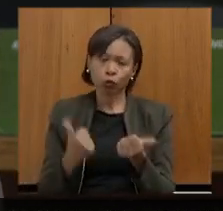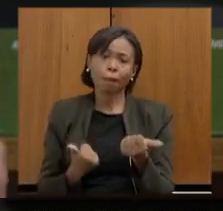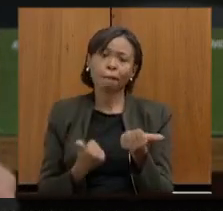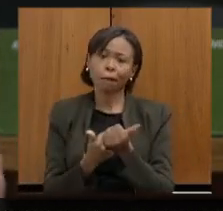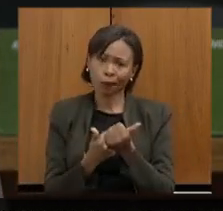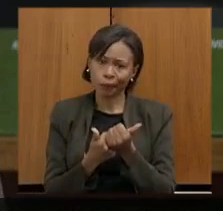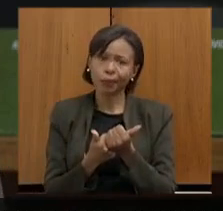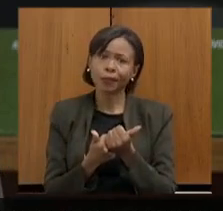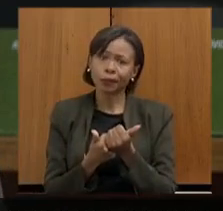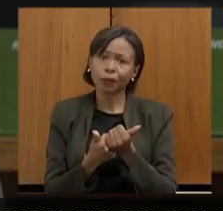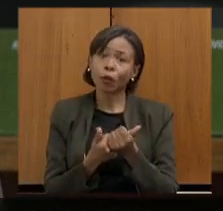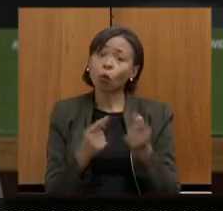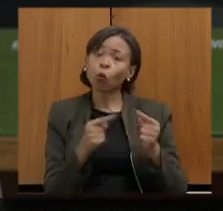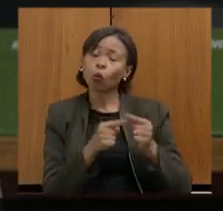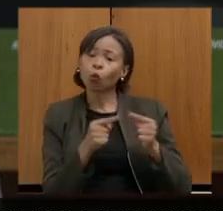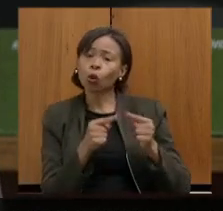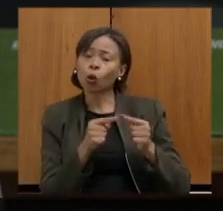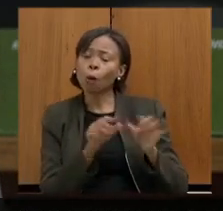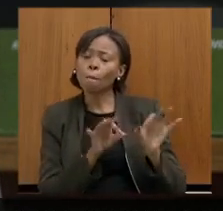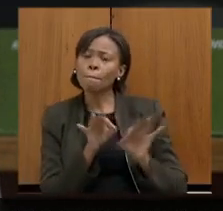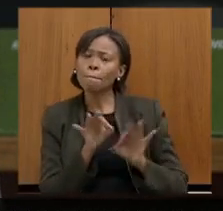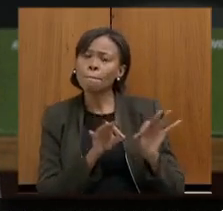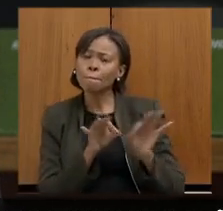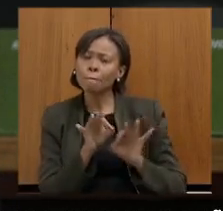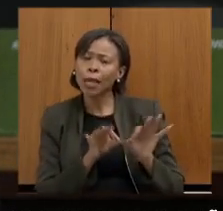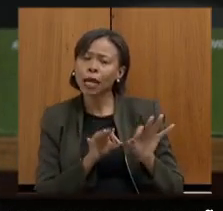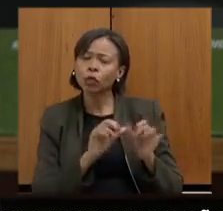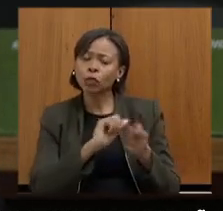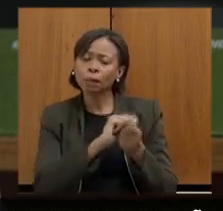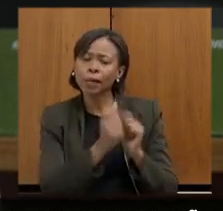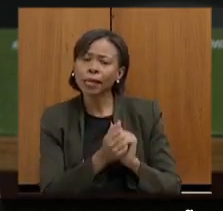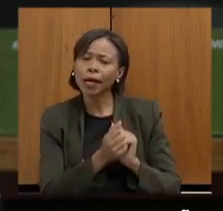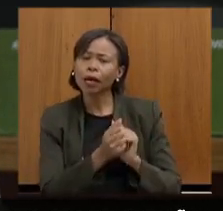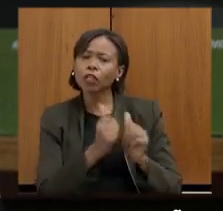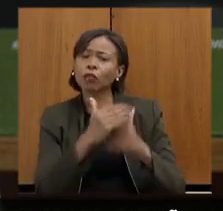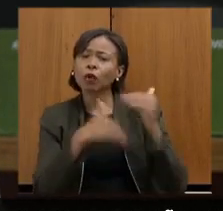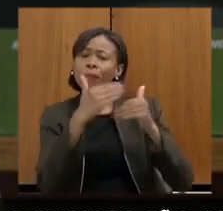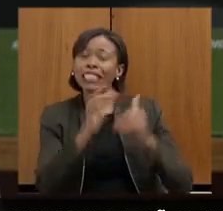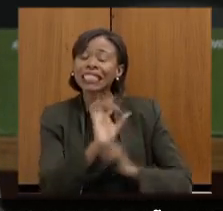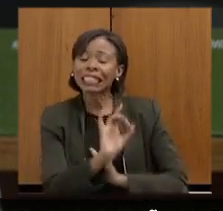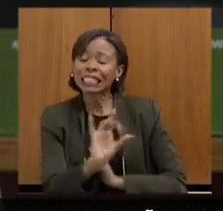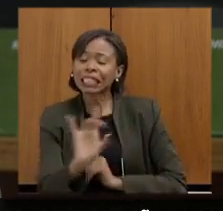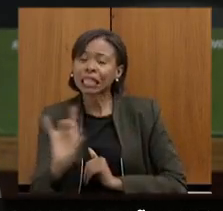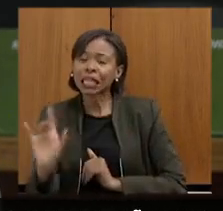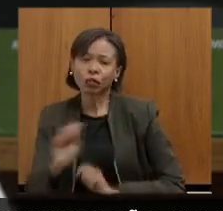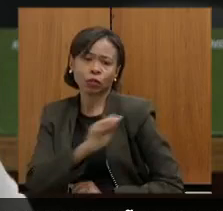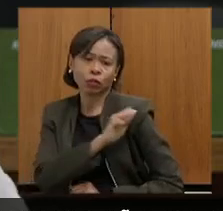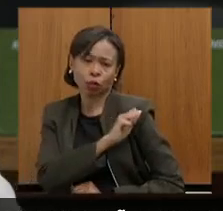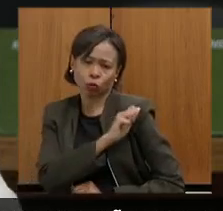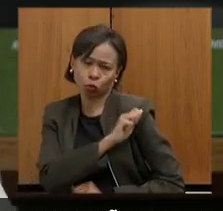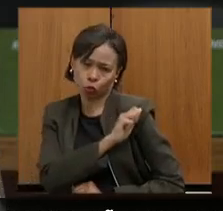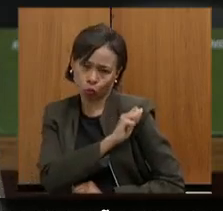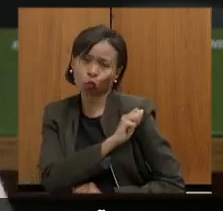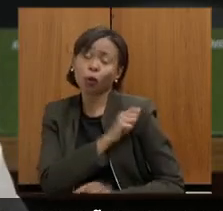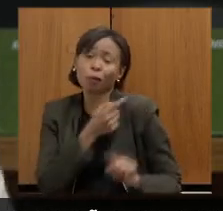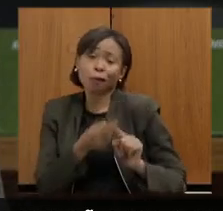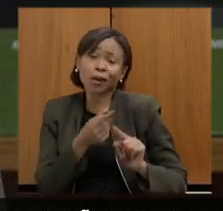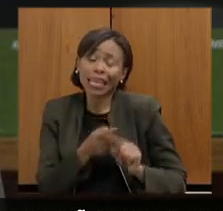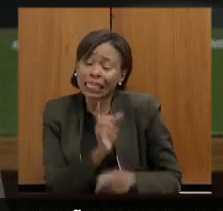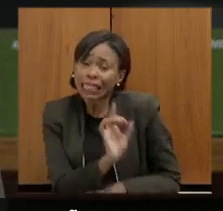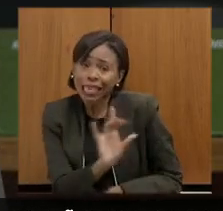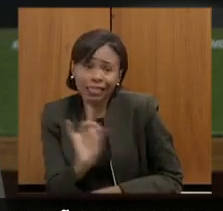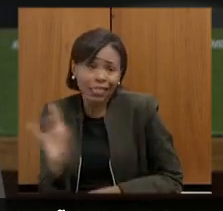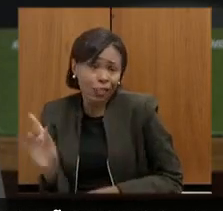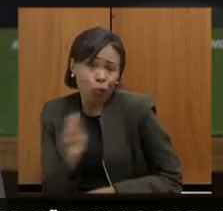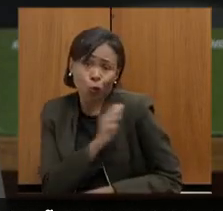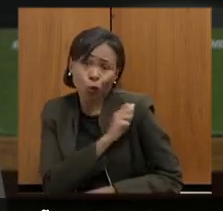atento ao plano de desenvolvimento individual de cada estudante com necessidade especial, porque cada um vai ter no seu processo de